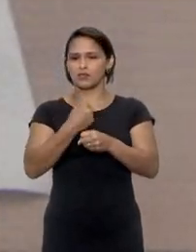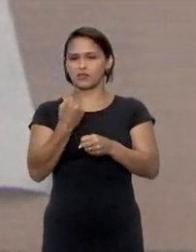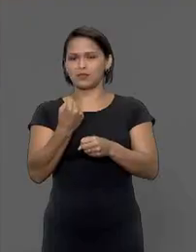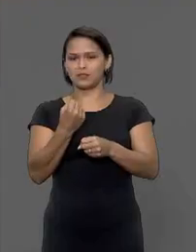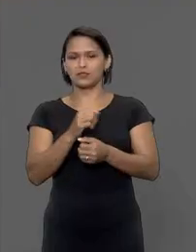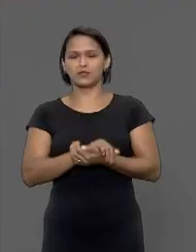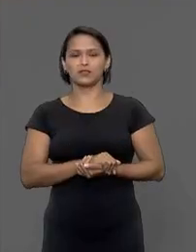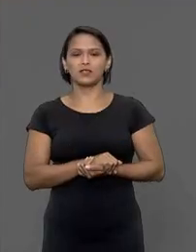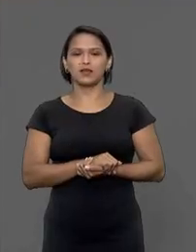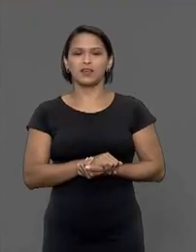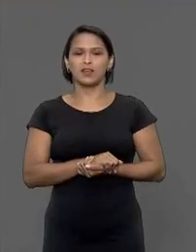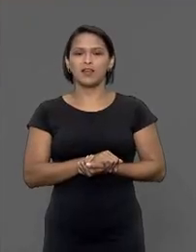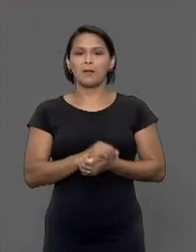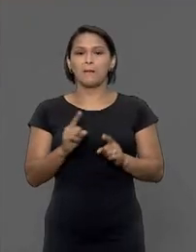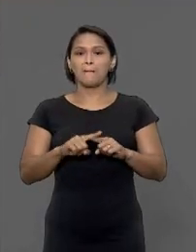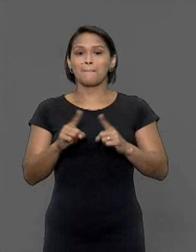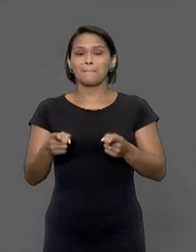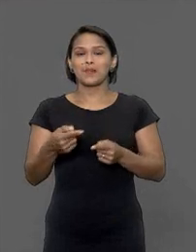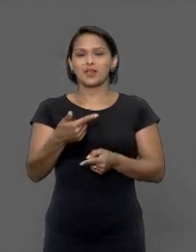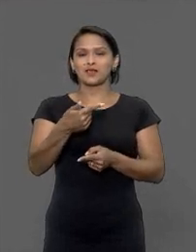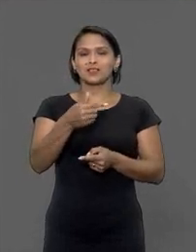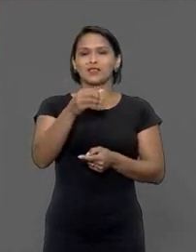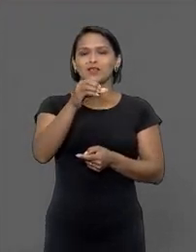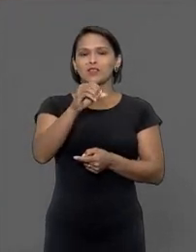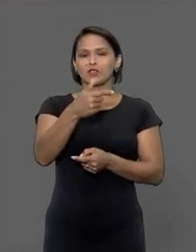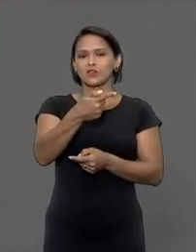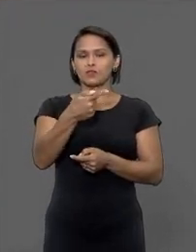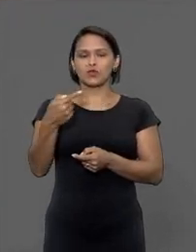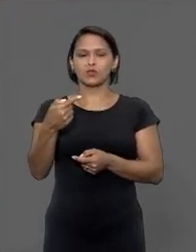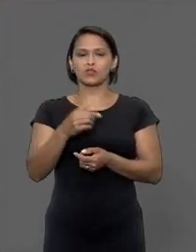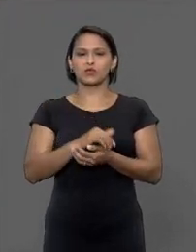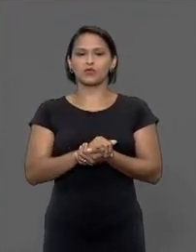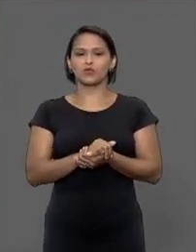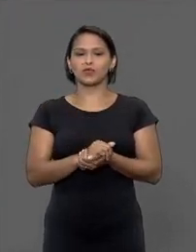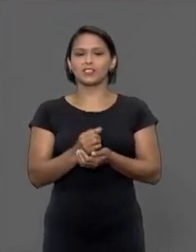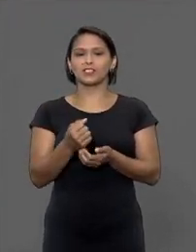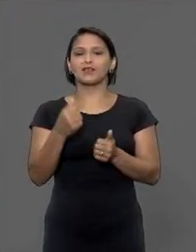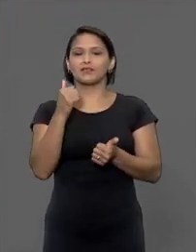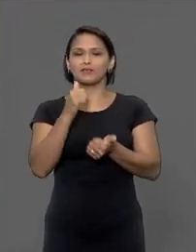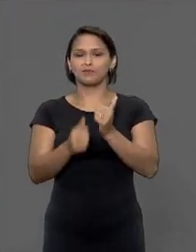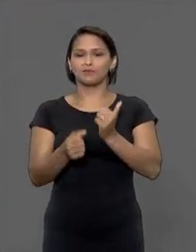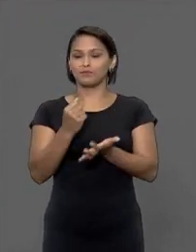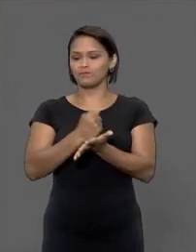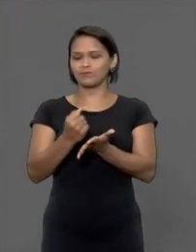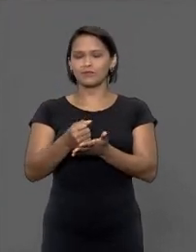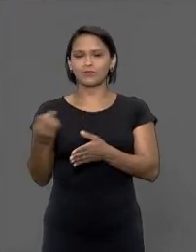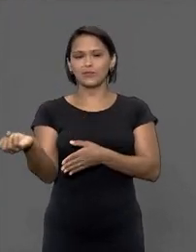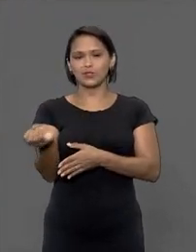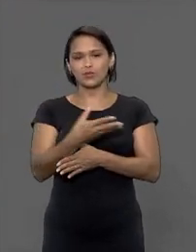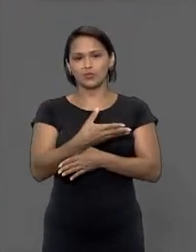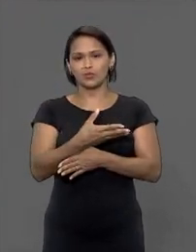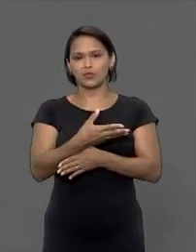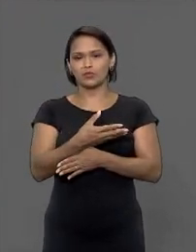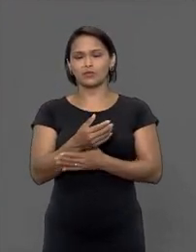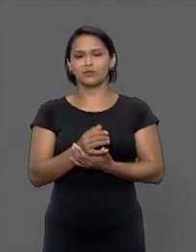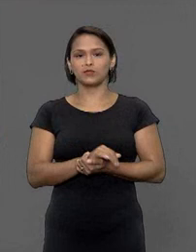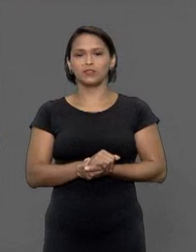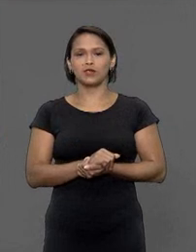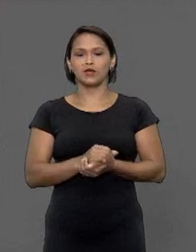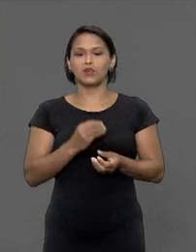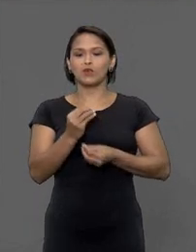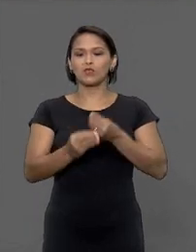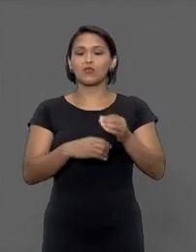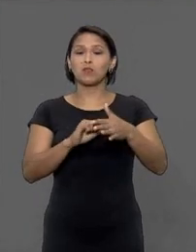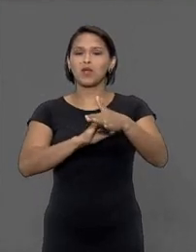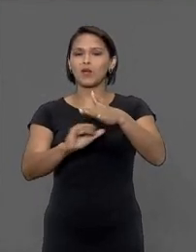entretanto em 2012 o jogador teria assinado outro contrato de representação com uma